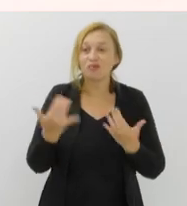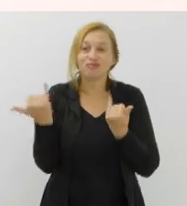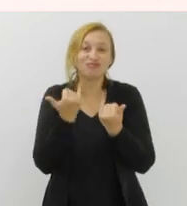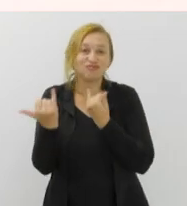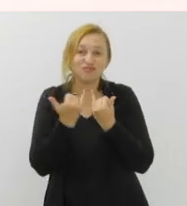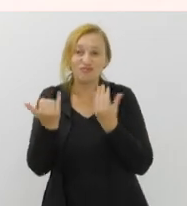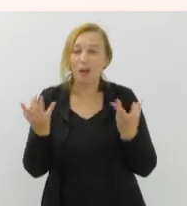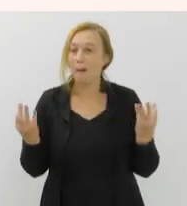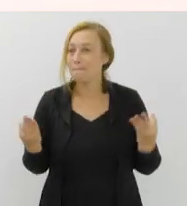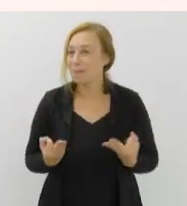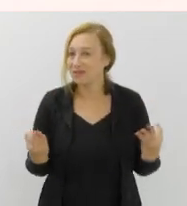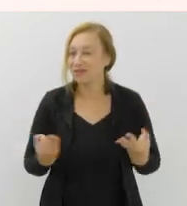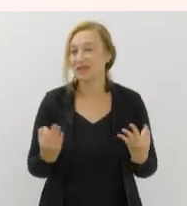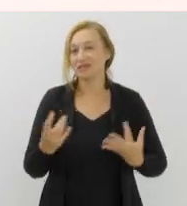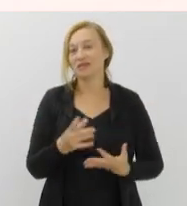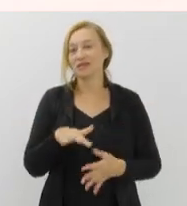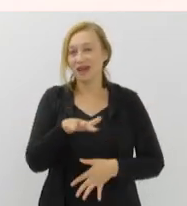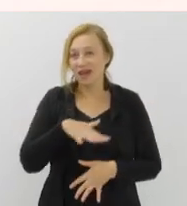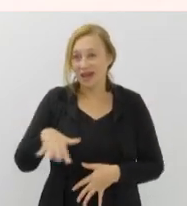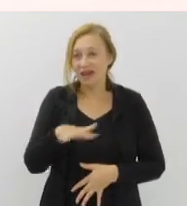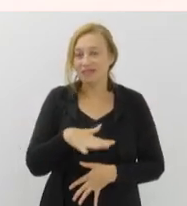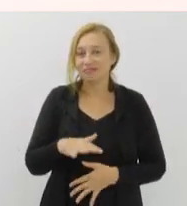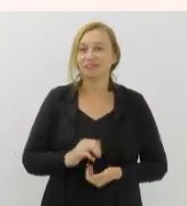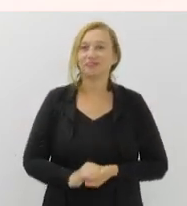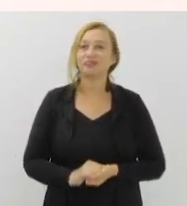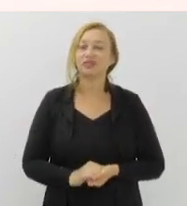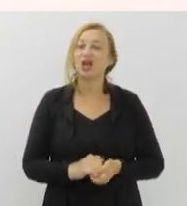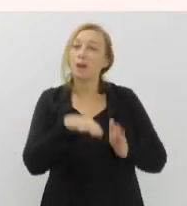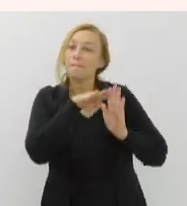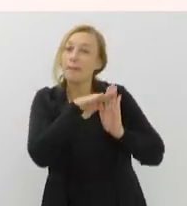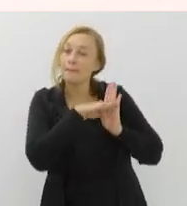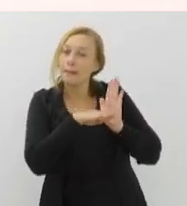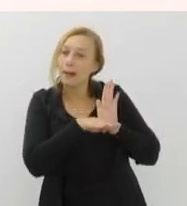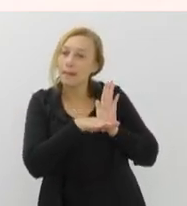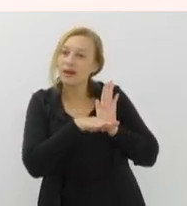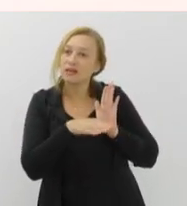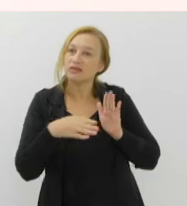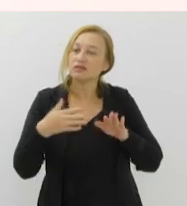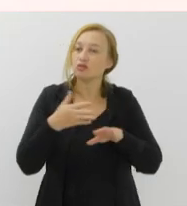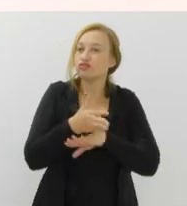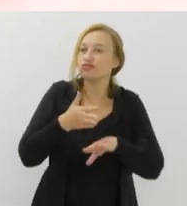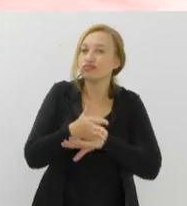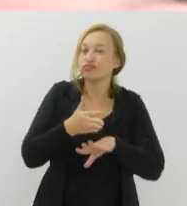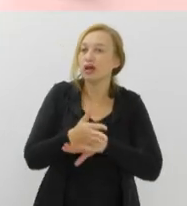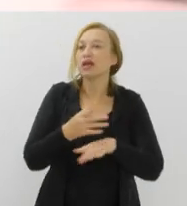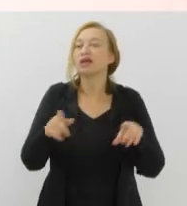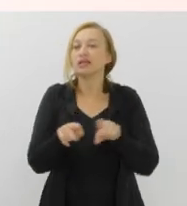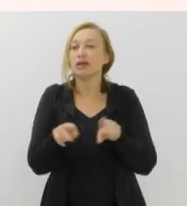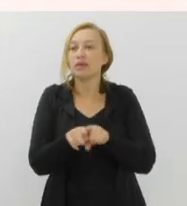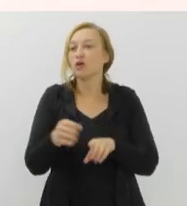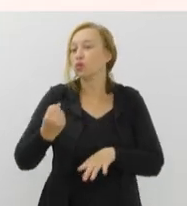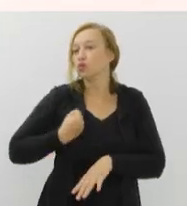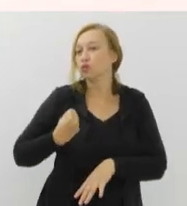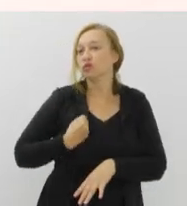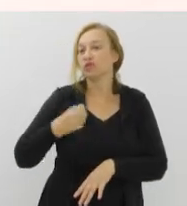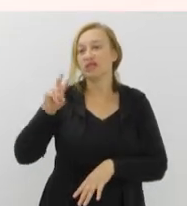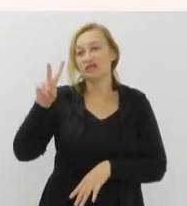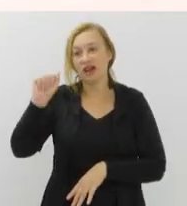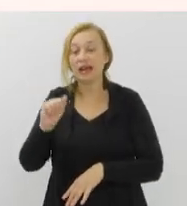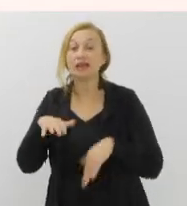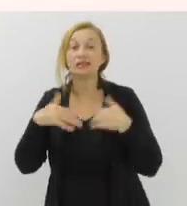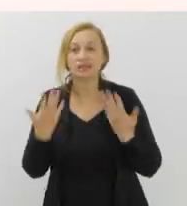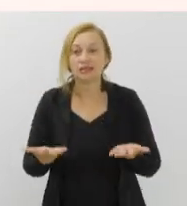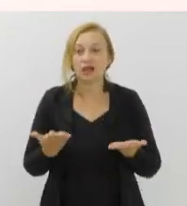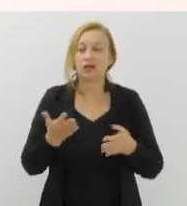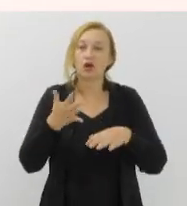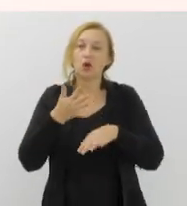assim, fabulosa para a área. As categorias que vão estar participando e também o número de vagas. Então, as